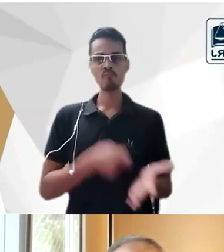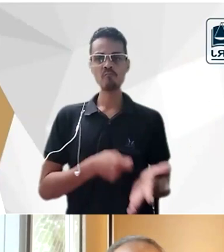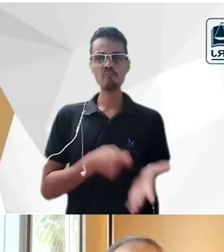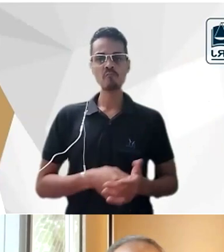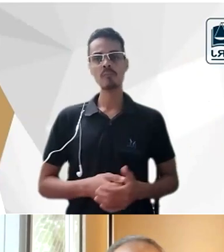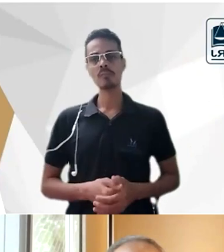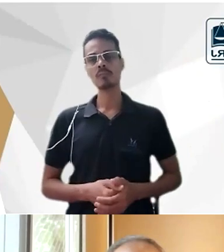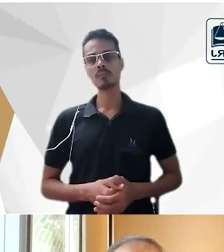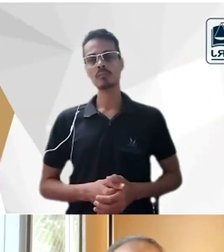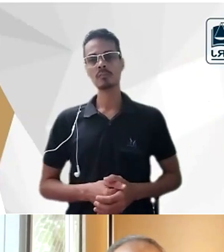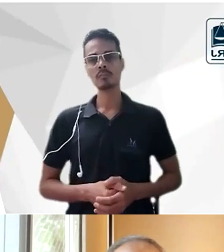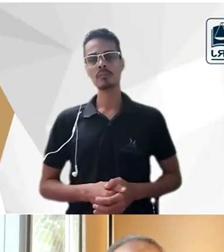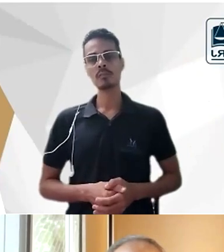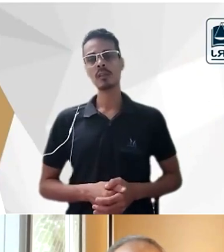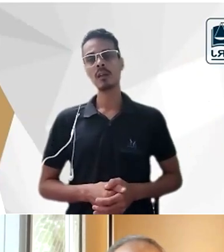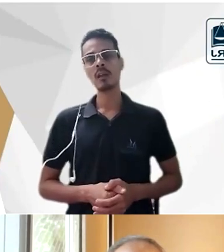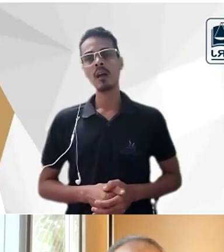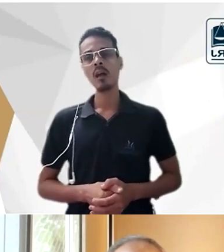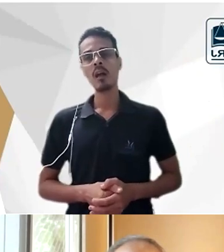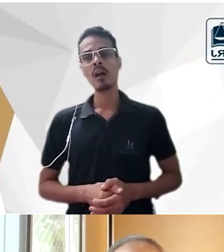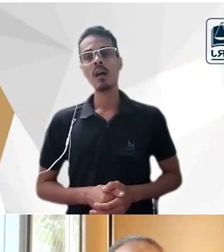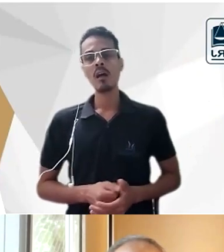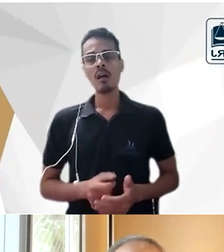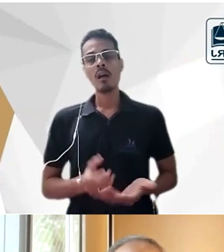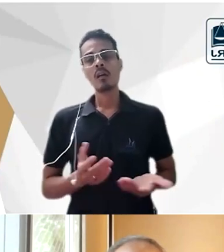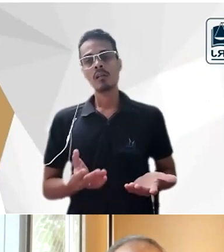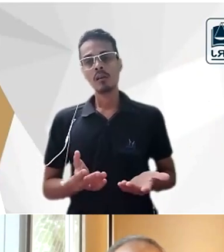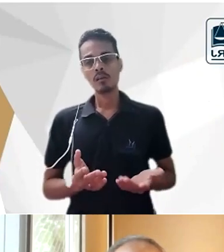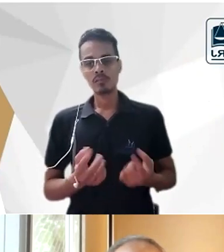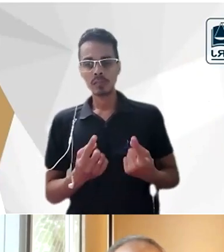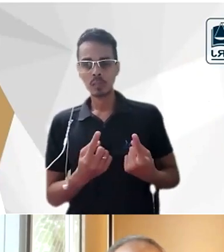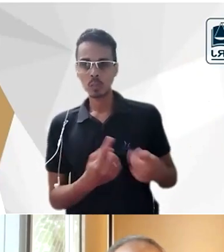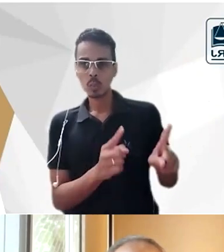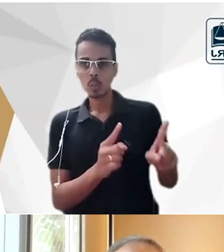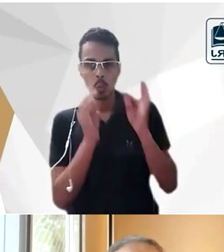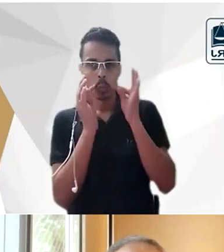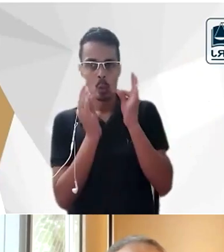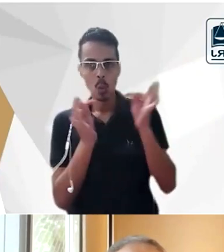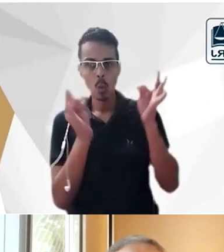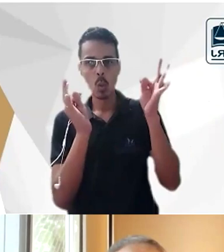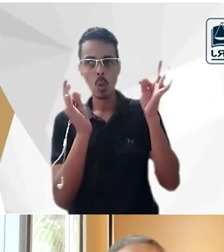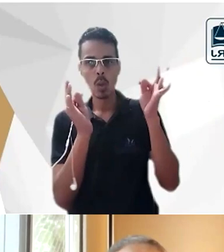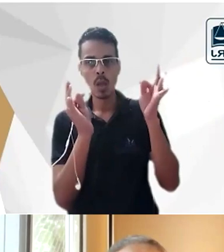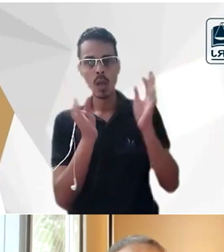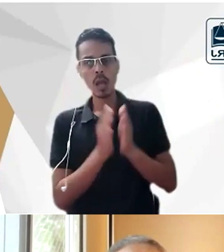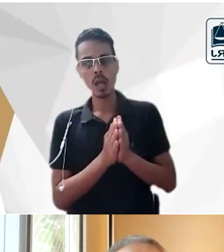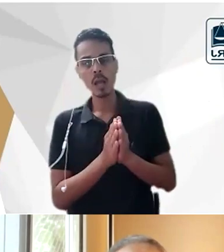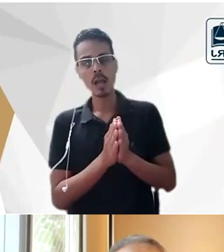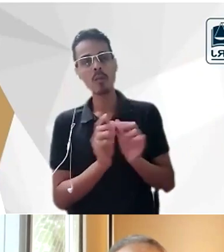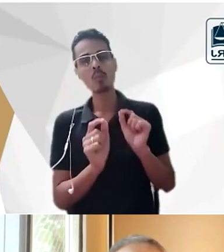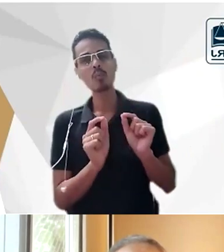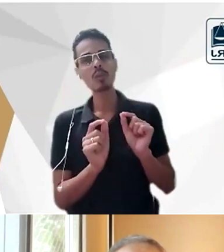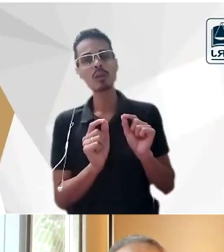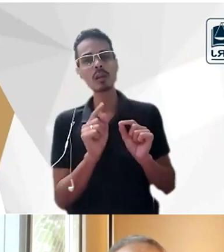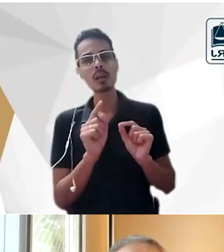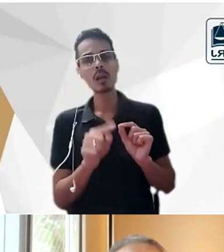só uma pequena coisa o antitomismo quando eu me referi ao antitomismo eu estou me referindo naturalmente